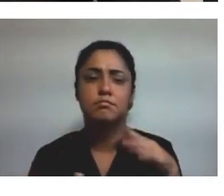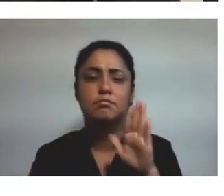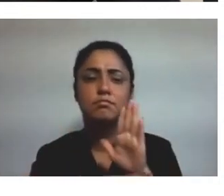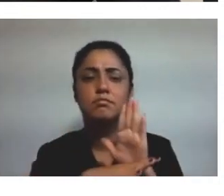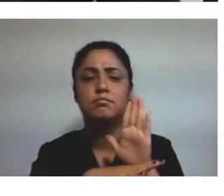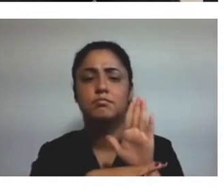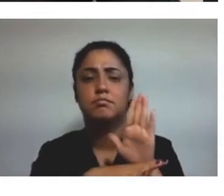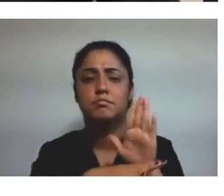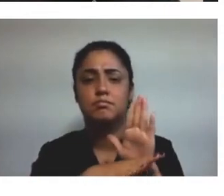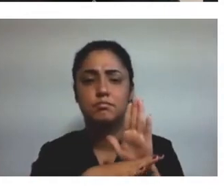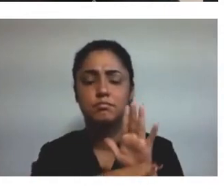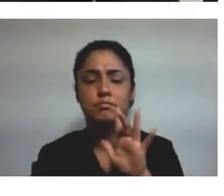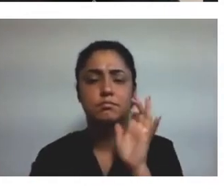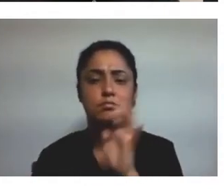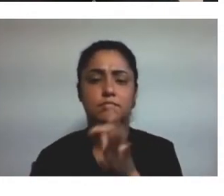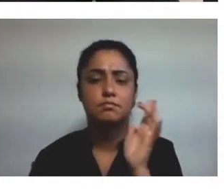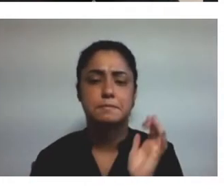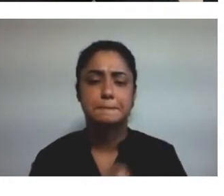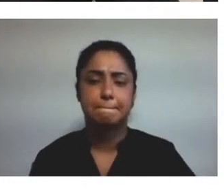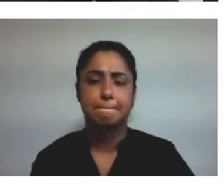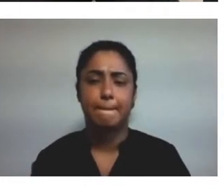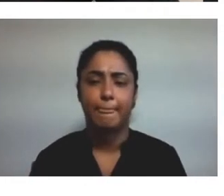E... Próximo slide, por favor.